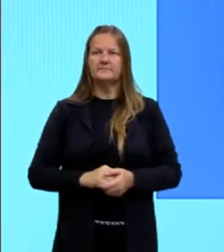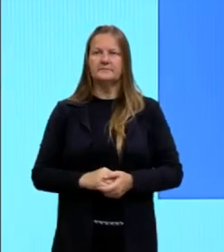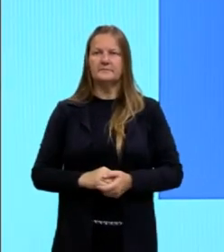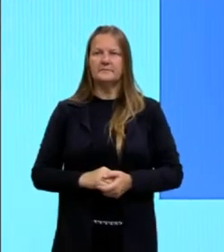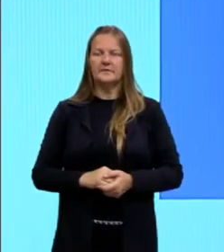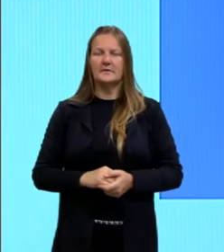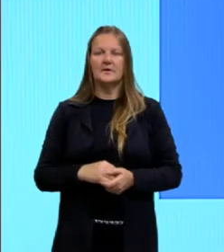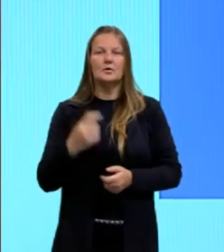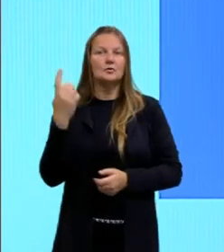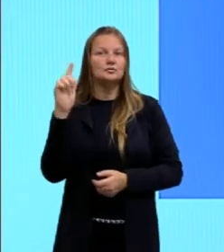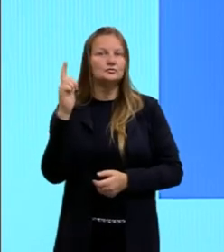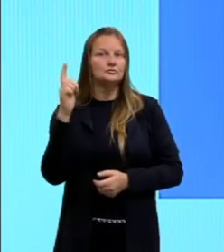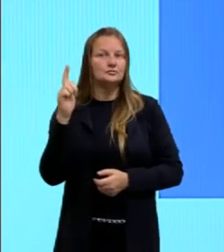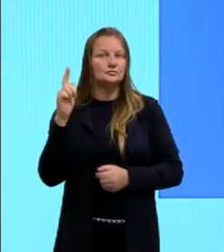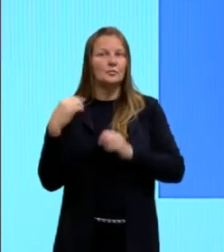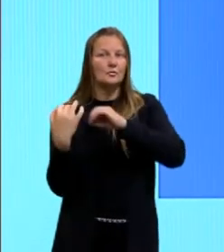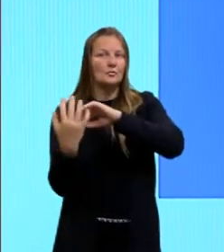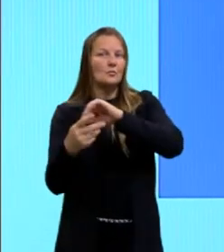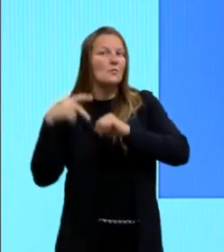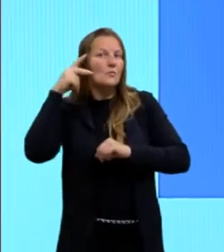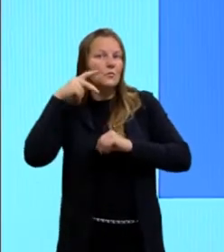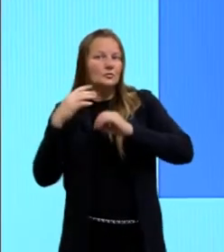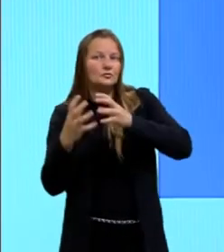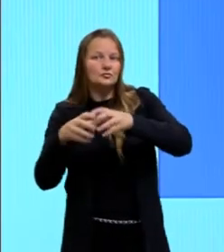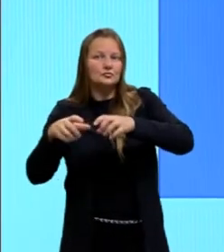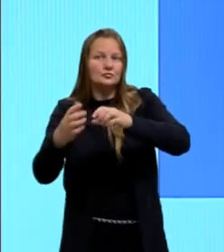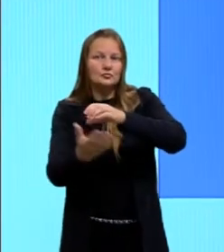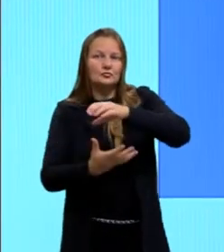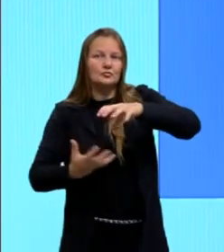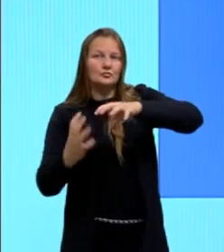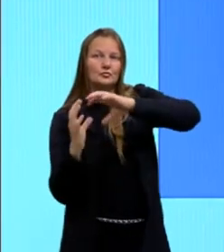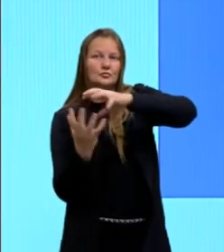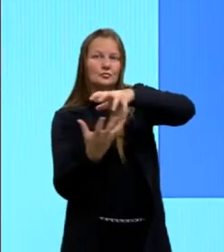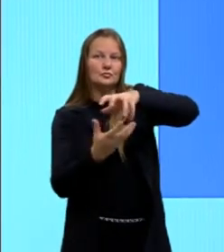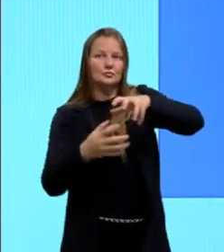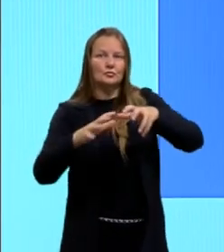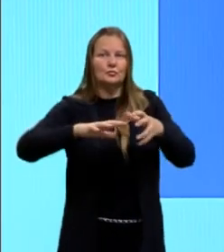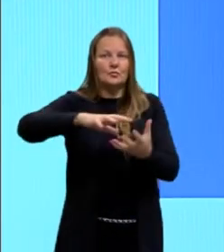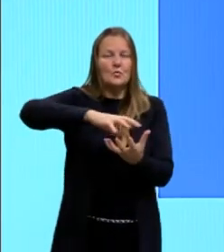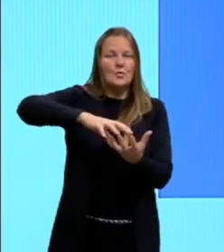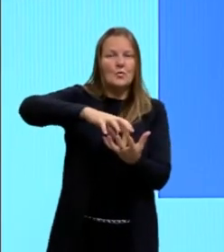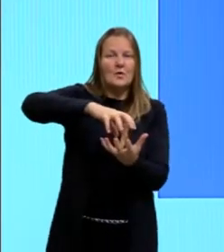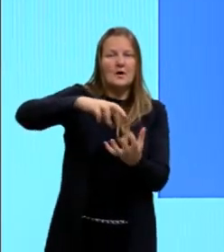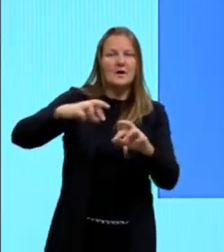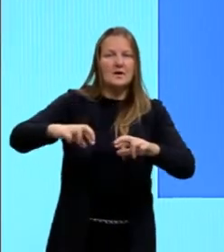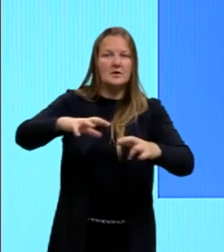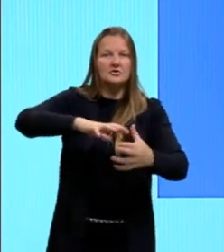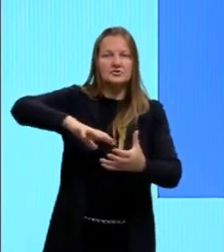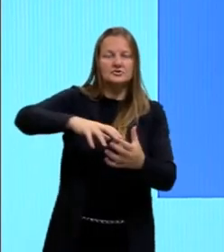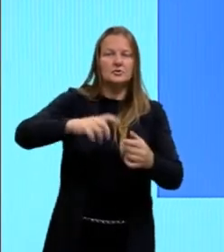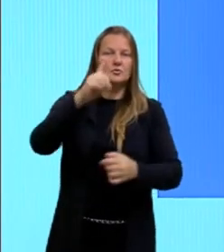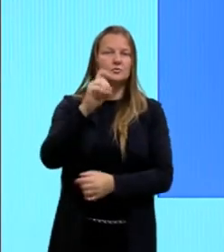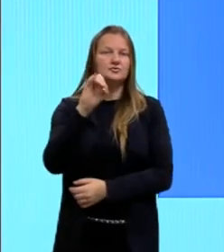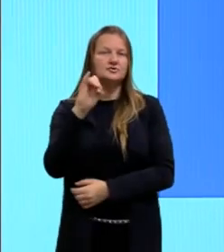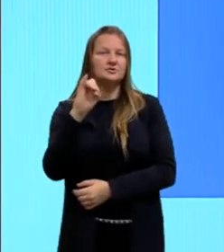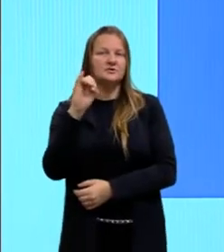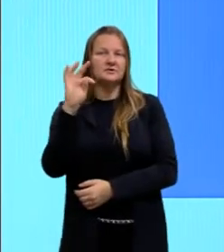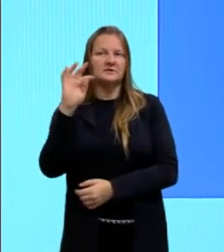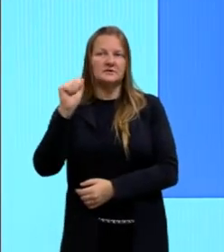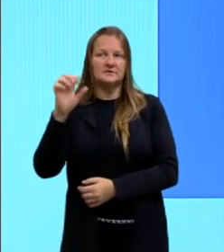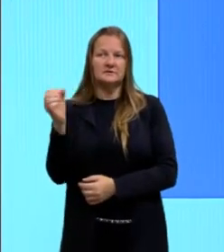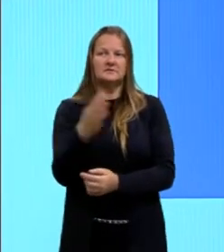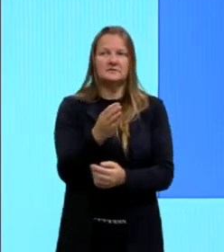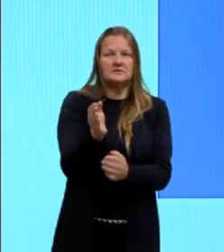geopolítica no local, tá, forças do governo, essas questões aí que nós temos justamente os xiitas, né, e os sunitas,